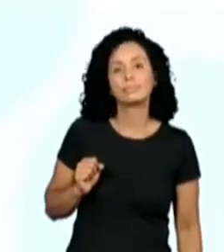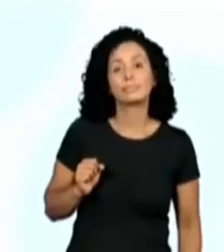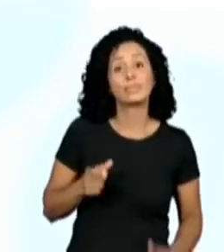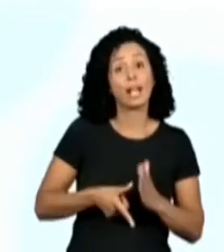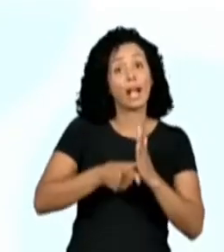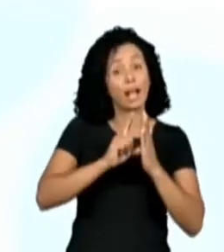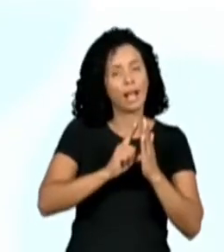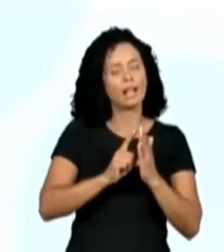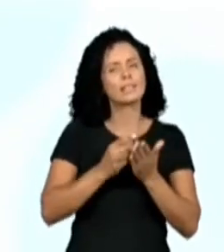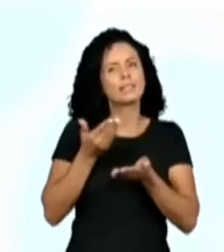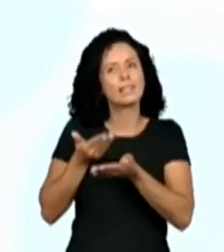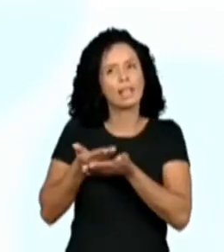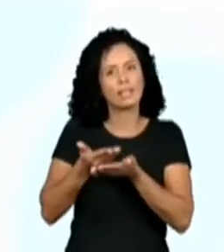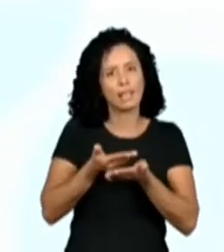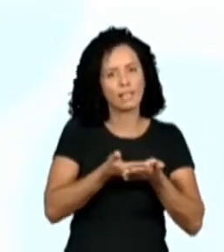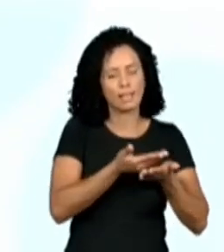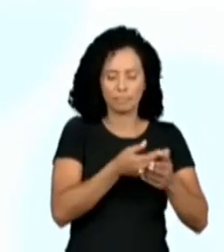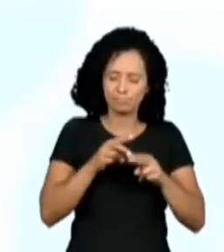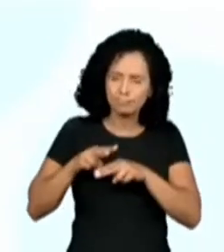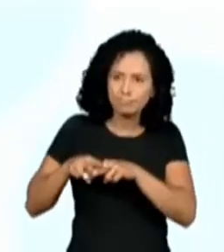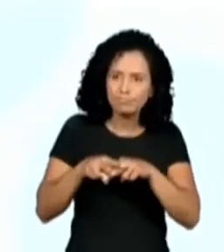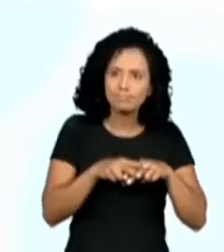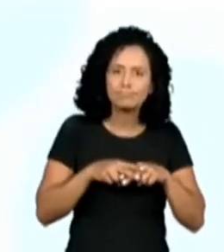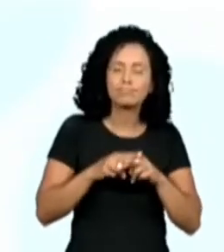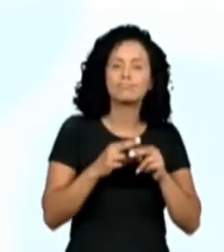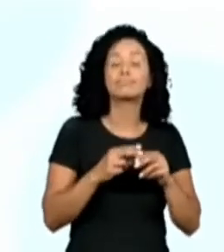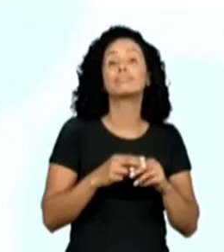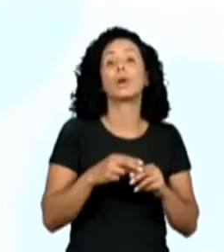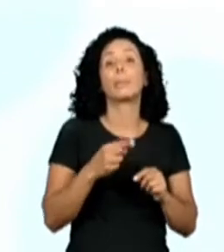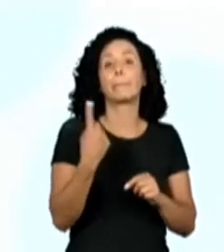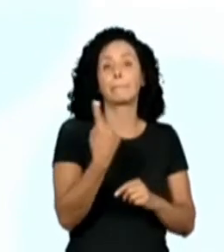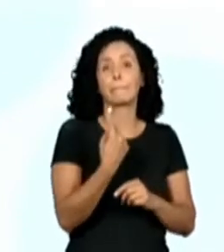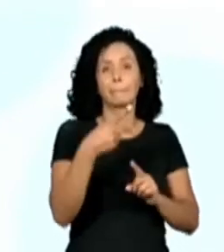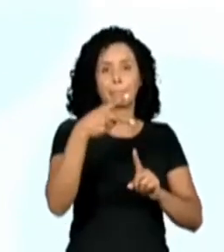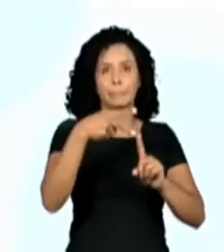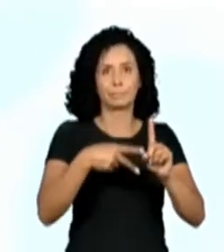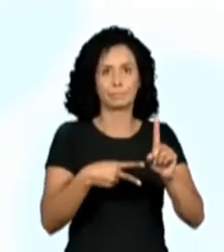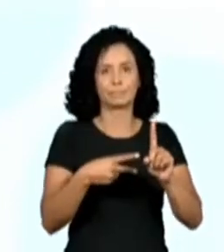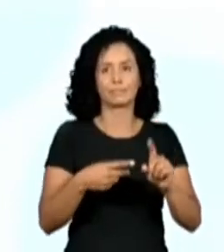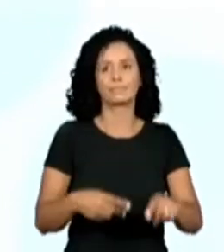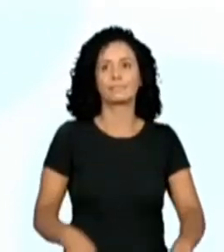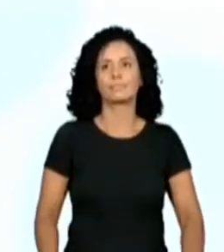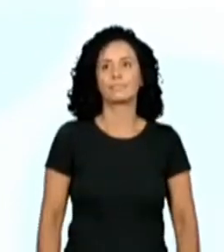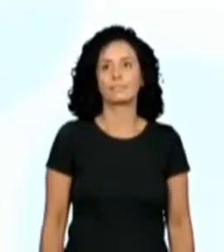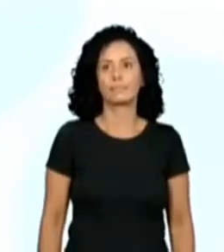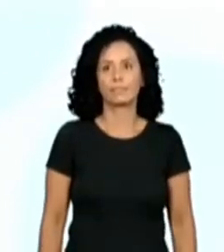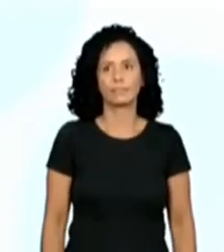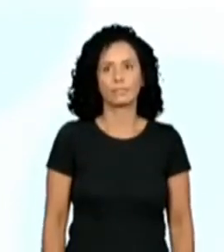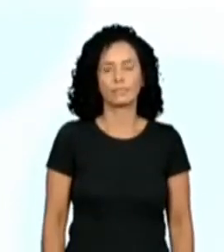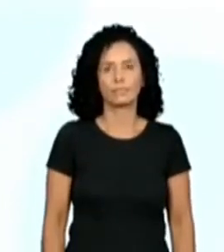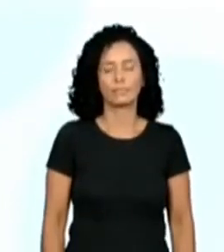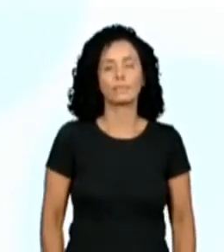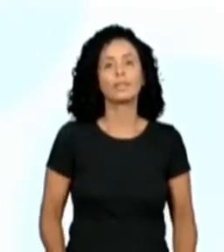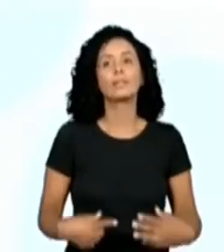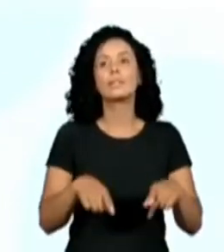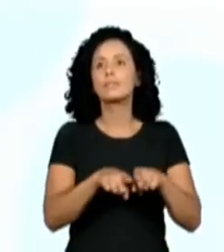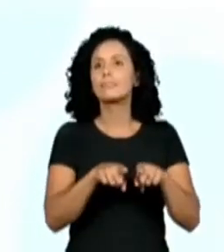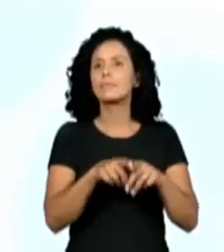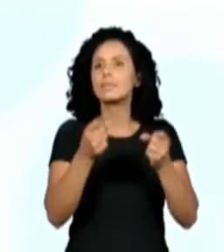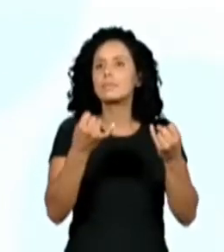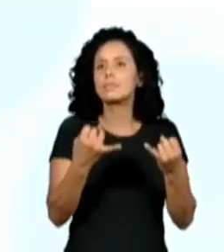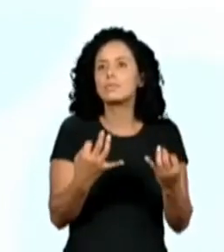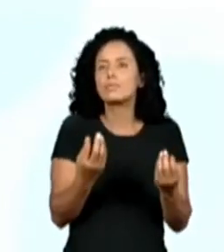revisou todas as aulas lá do primeiro minestre. And we talked about Easter. Falamos um pouquinho aí